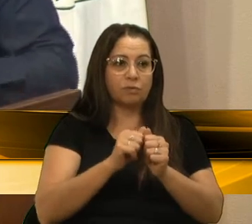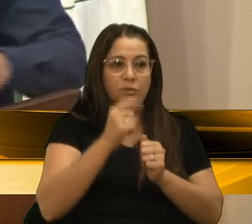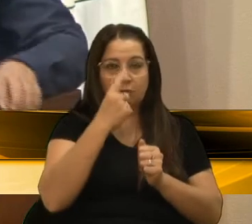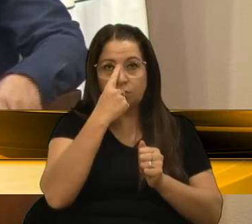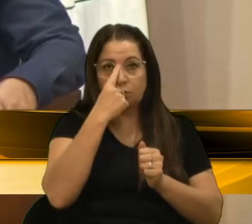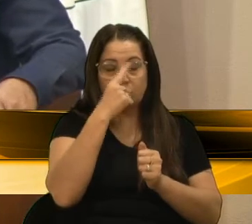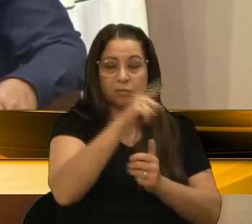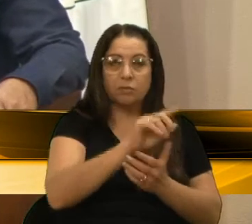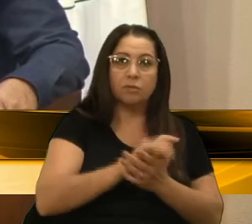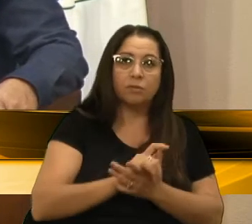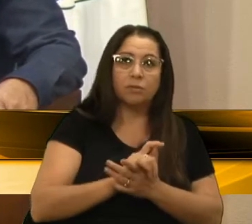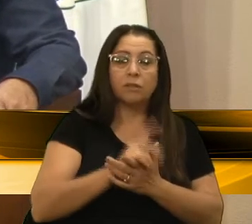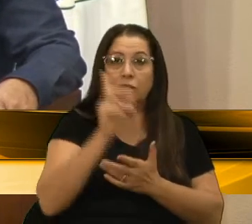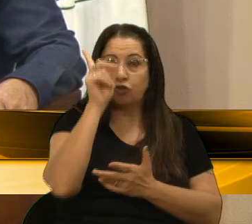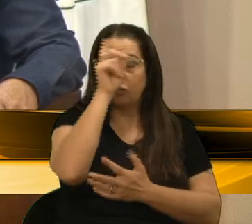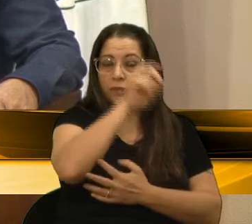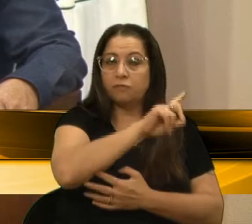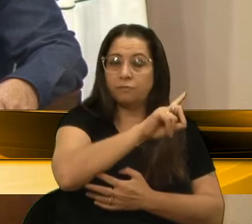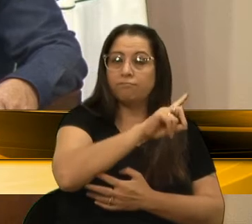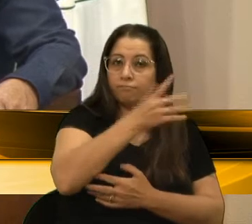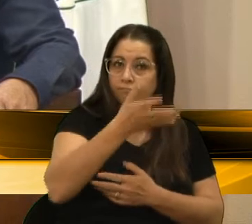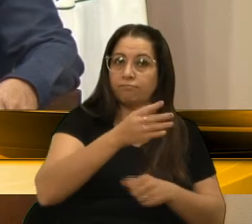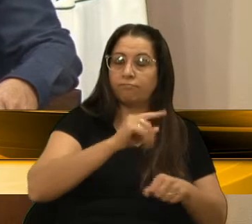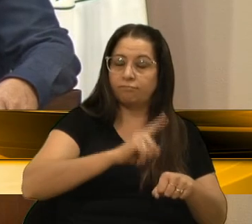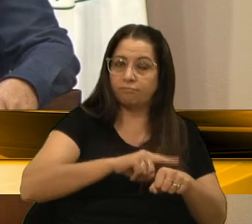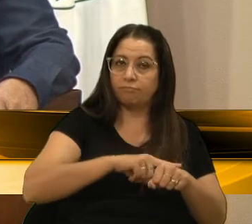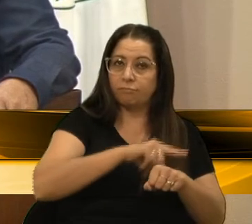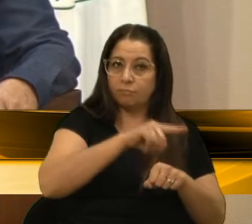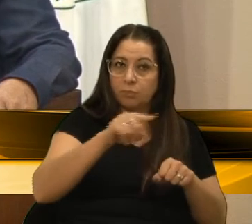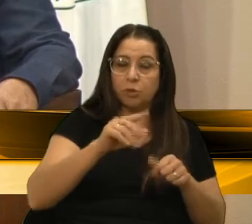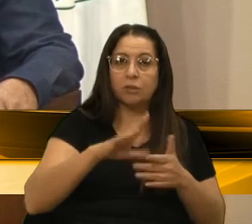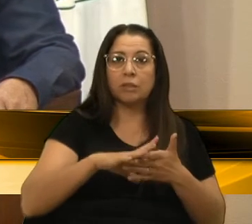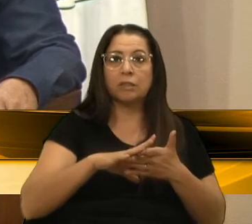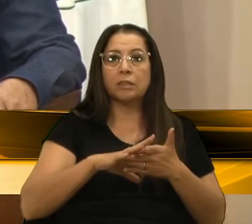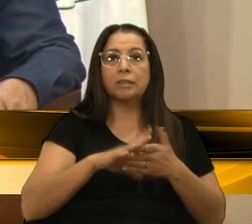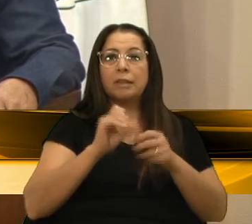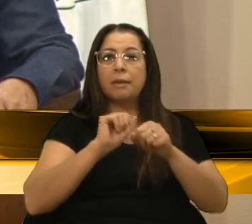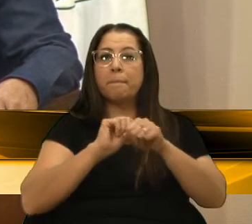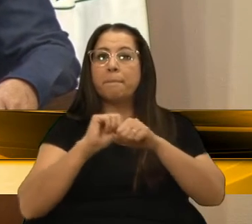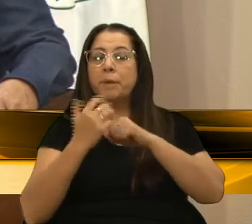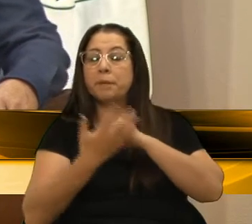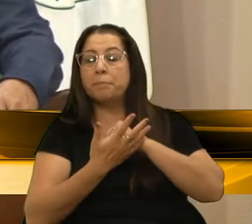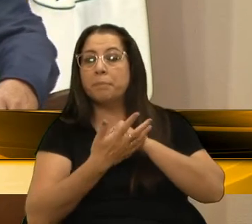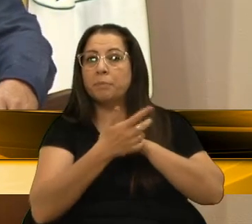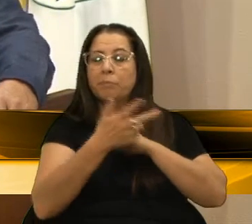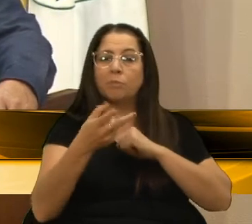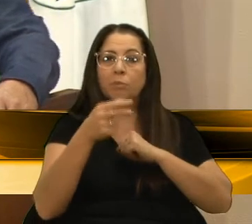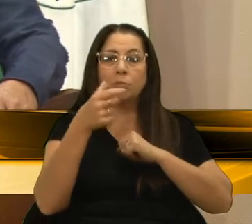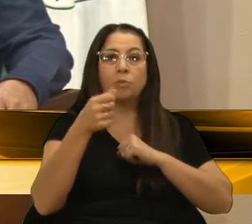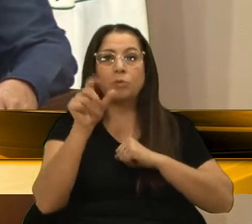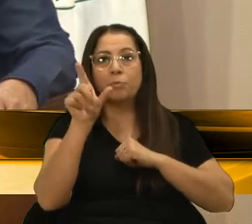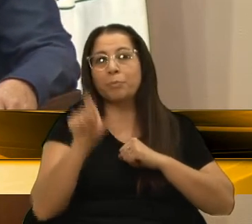bem difícil, hoje passamos essa pandemia que muitas pessoas